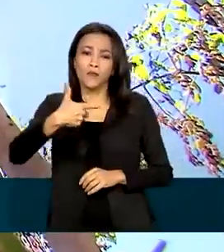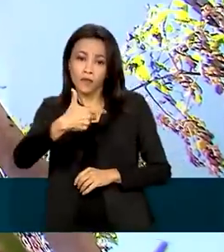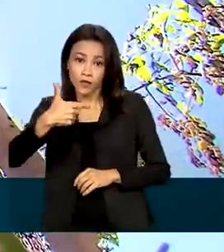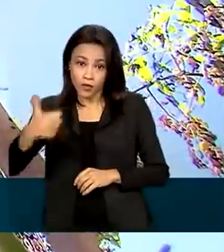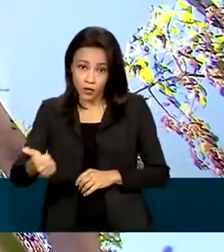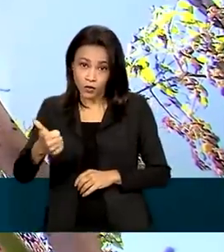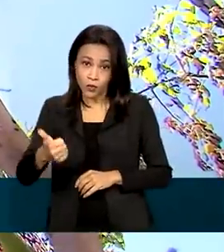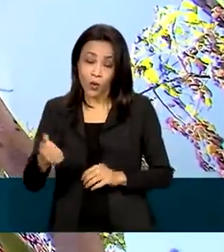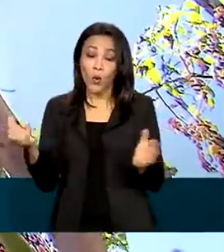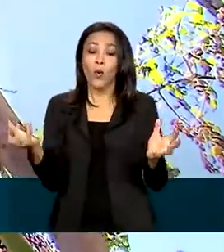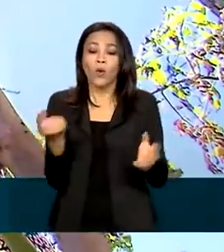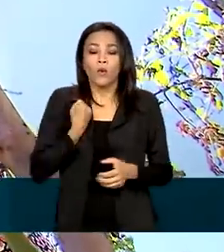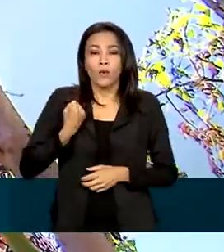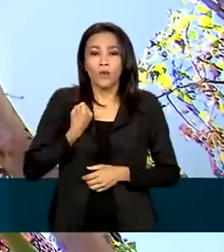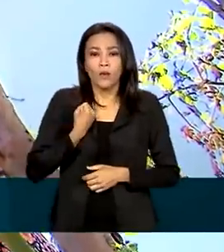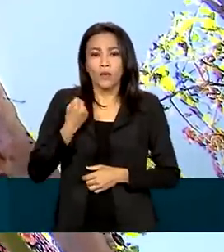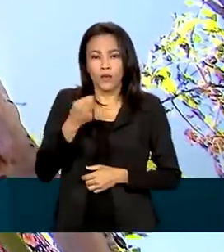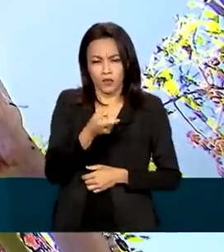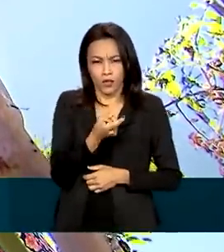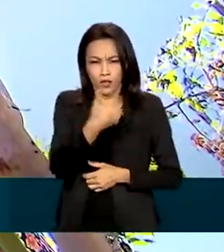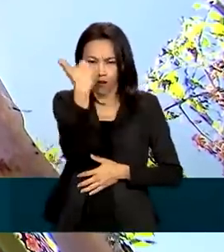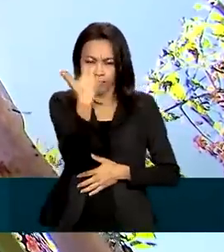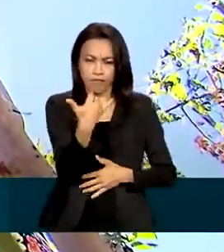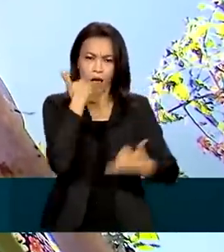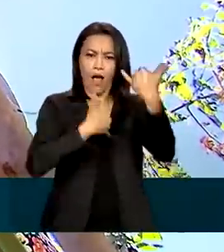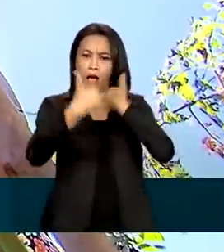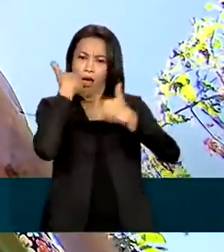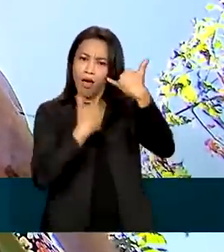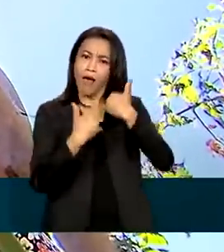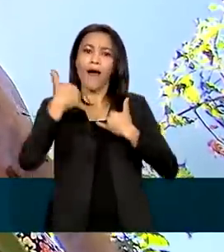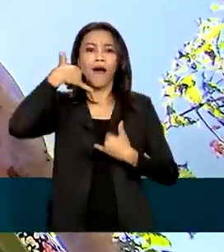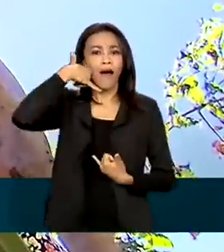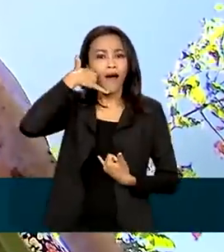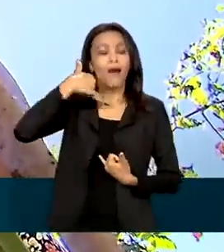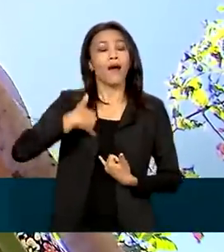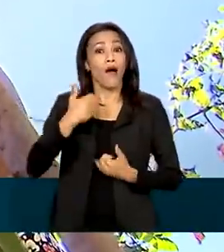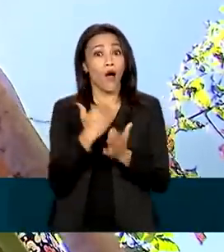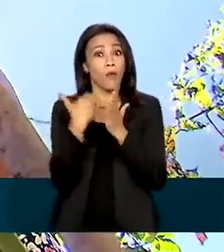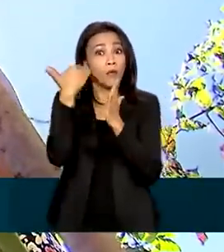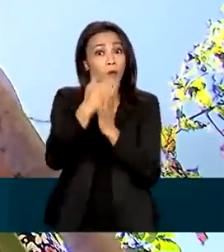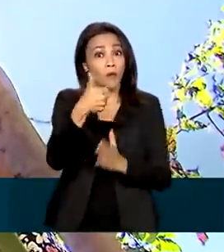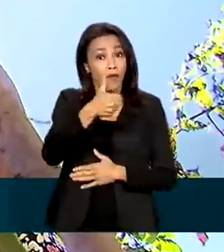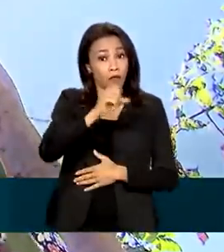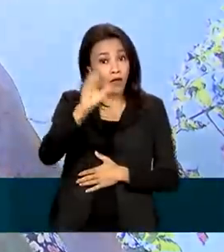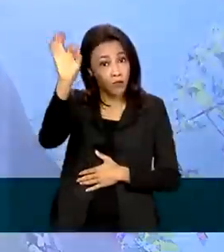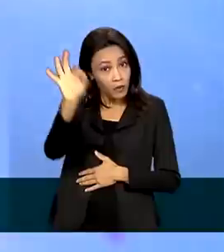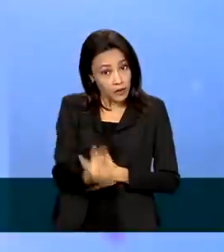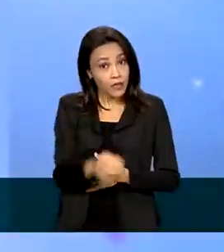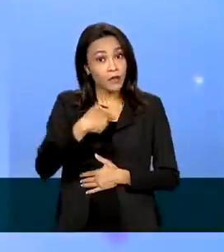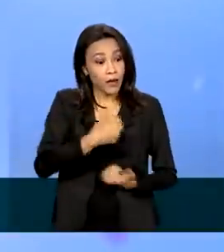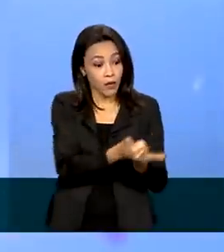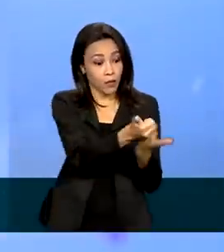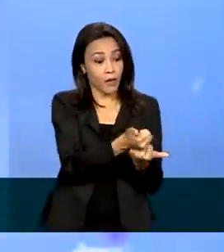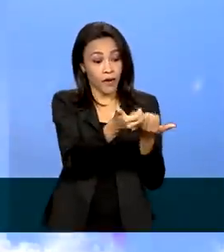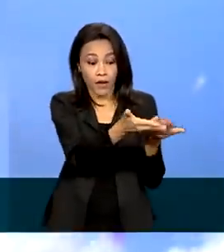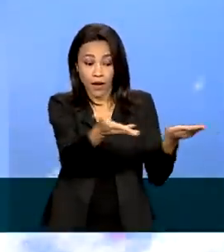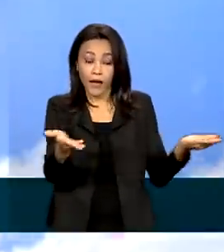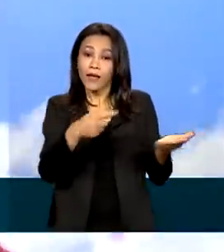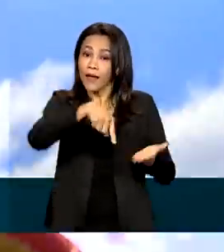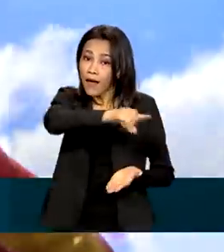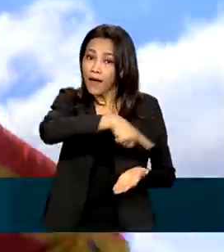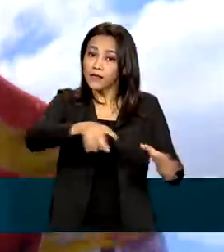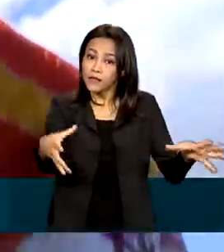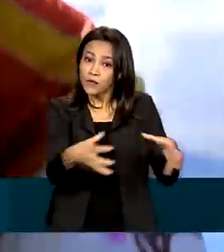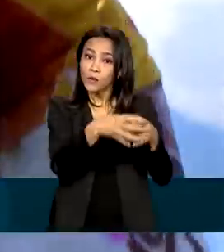de unidades de atendimento aumentou quase 10%. Isso significa que as cooperativas de crédito